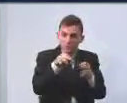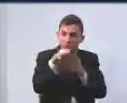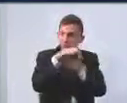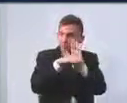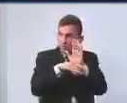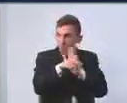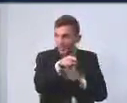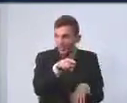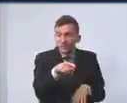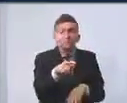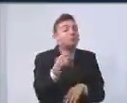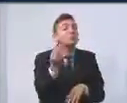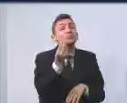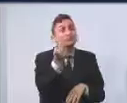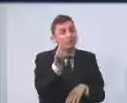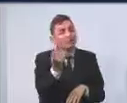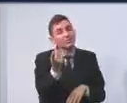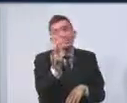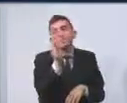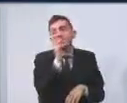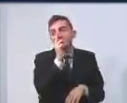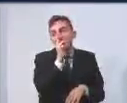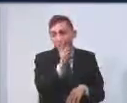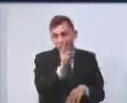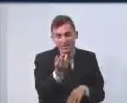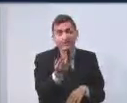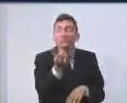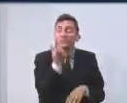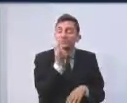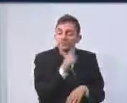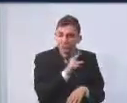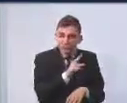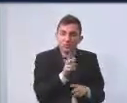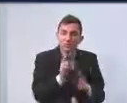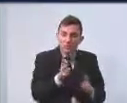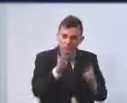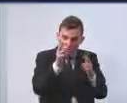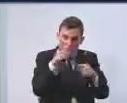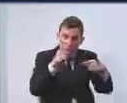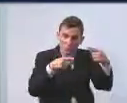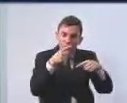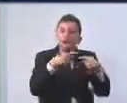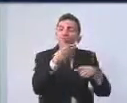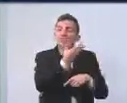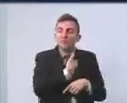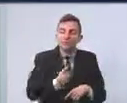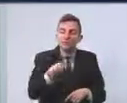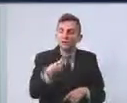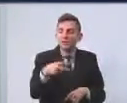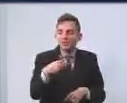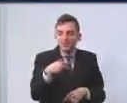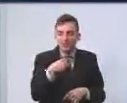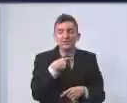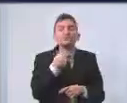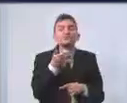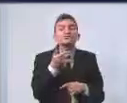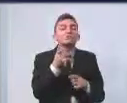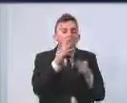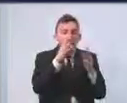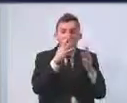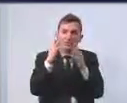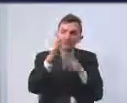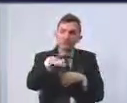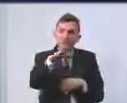até para responder a pergunta anterior de continuar a política pública de atendimento, ela não pode sofrer